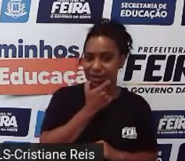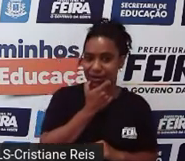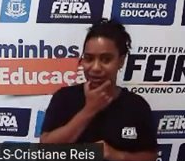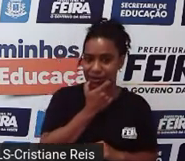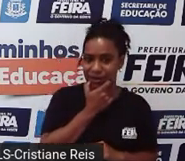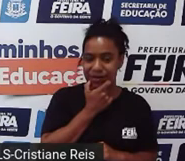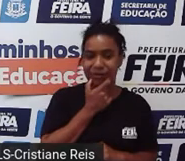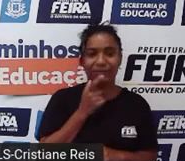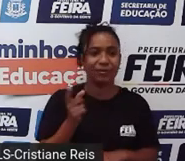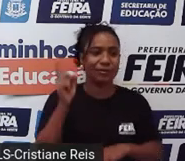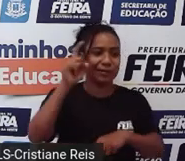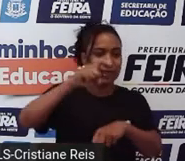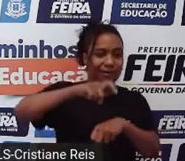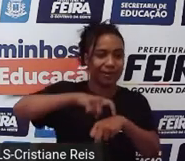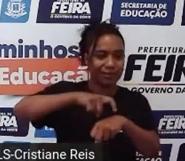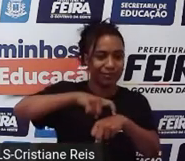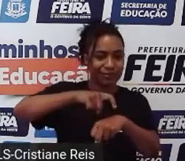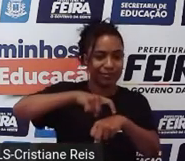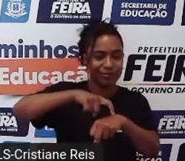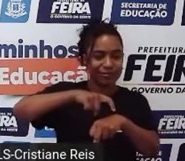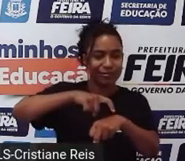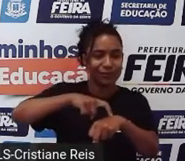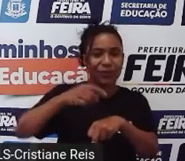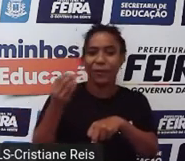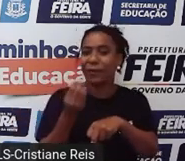para identificar o tempo.